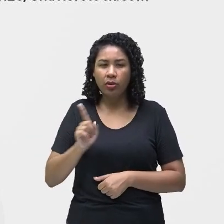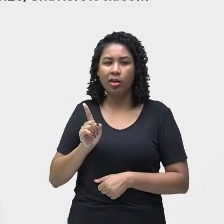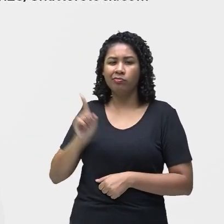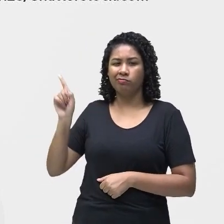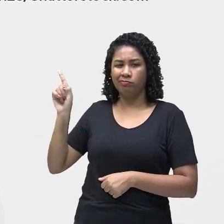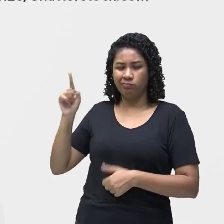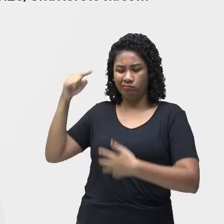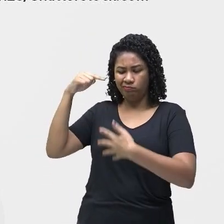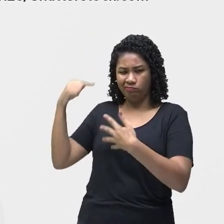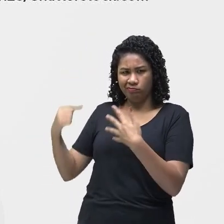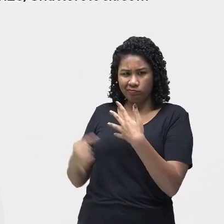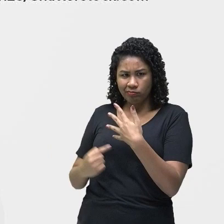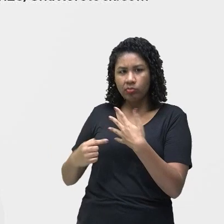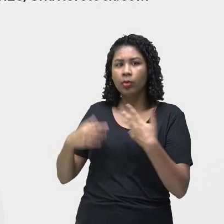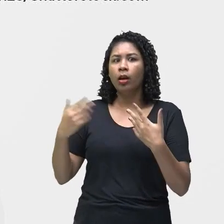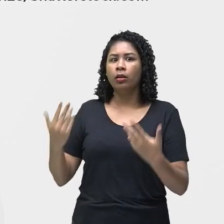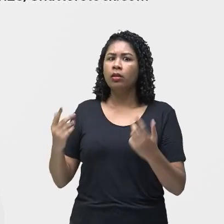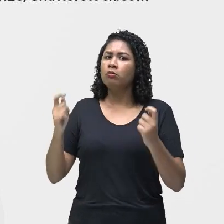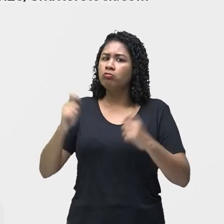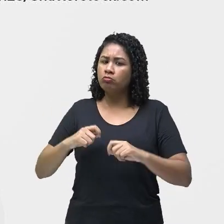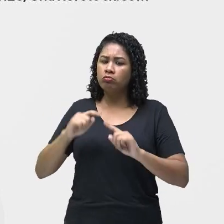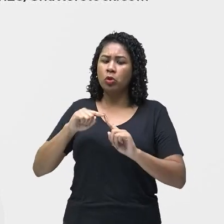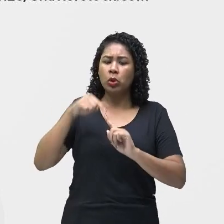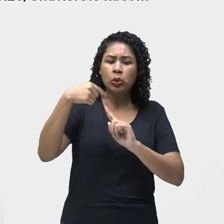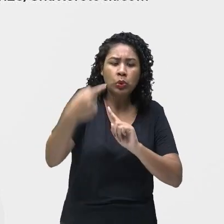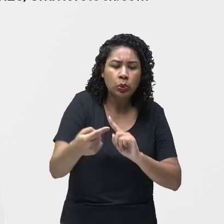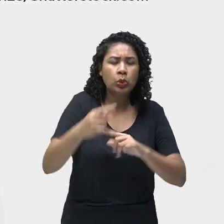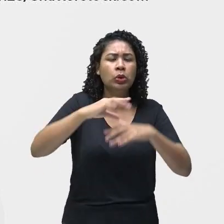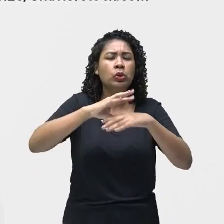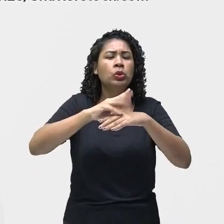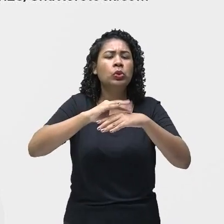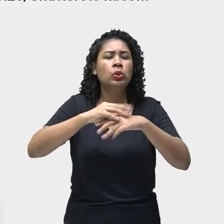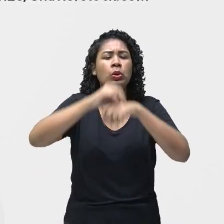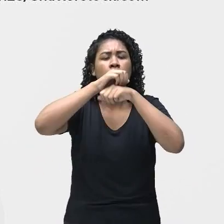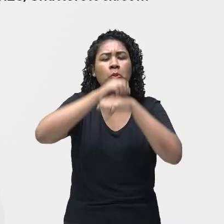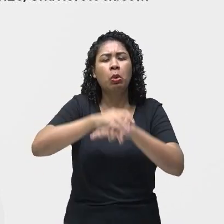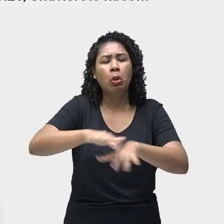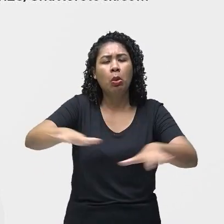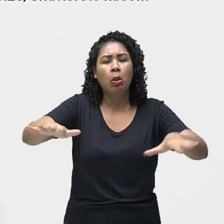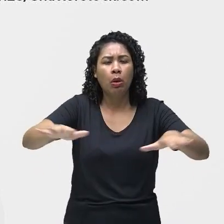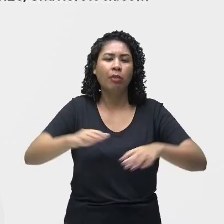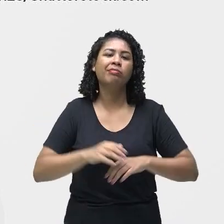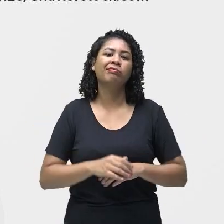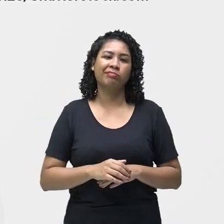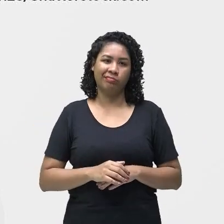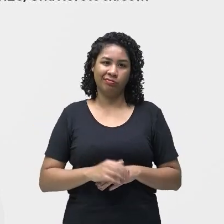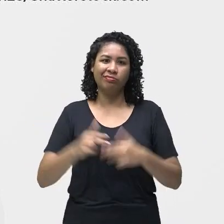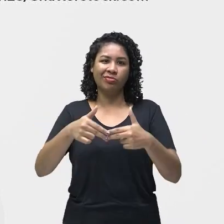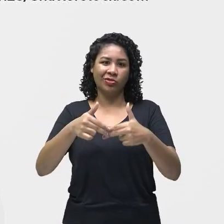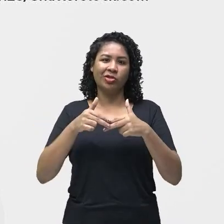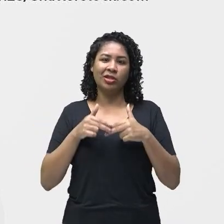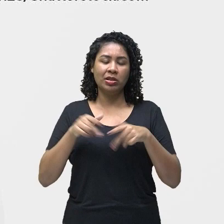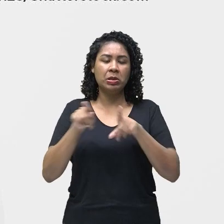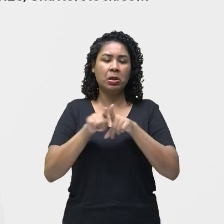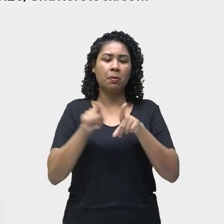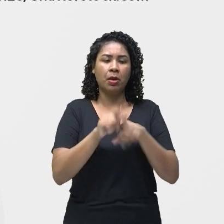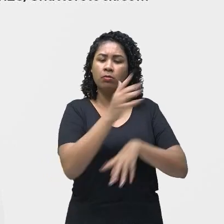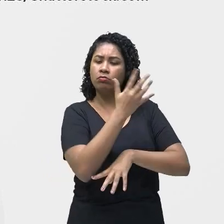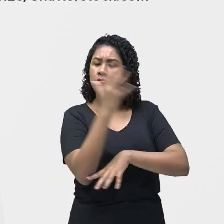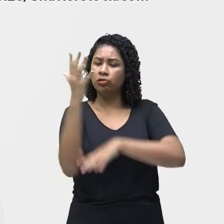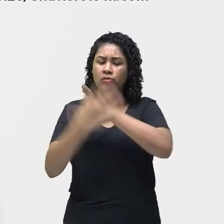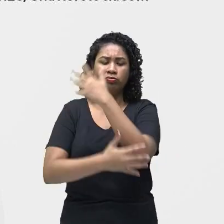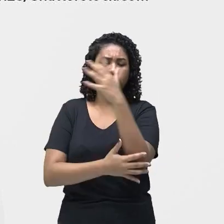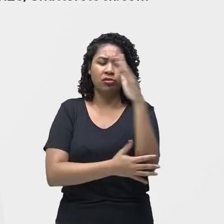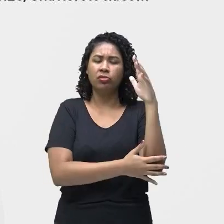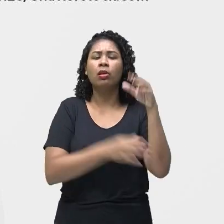a propagação de causadores de doenças, como com a contaminação do meio ambiente. Então,